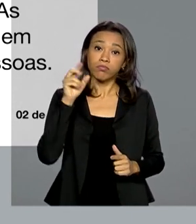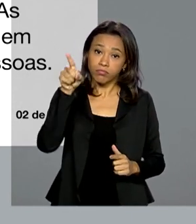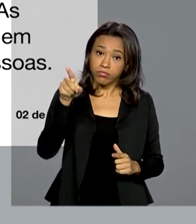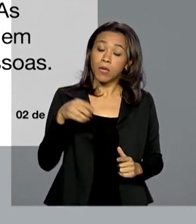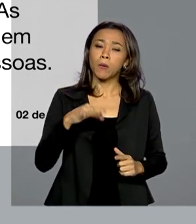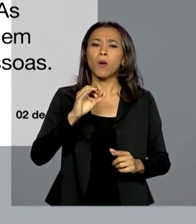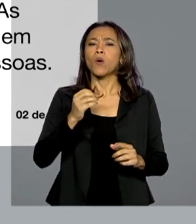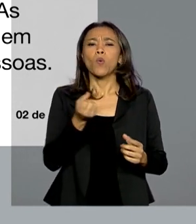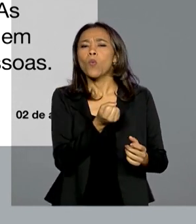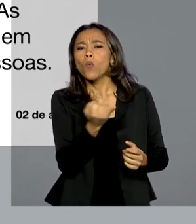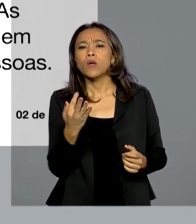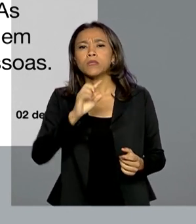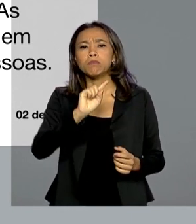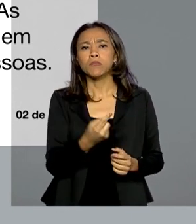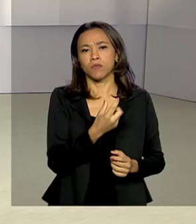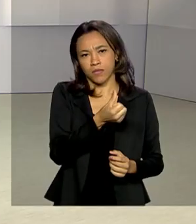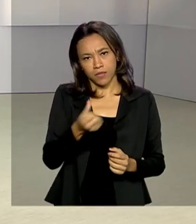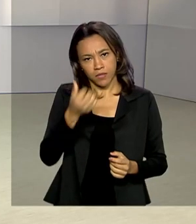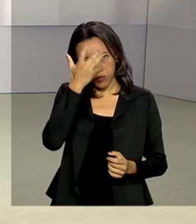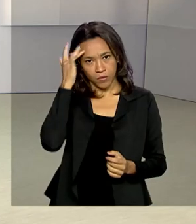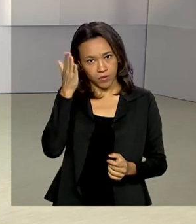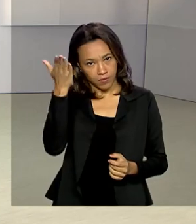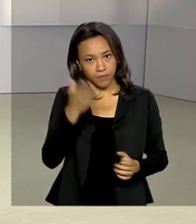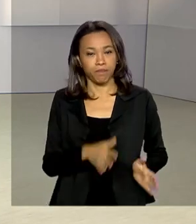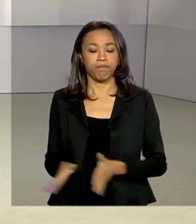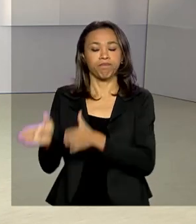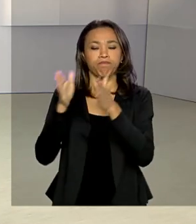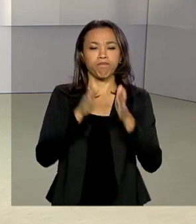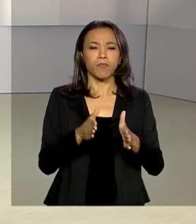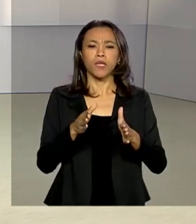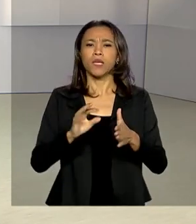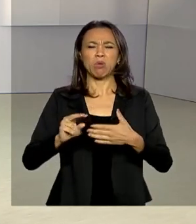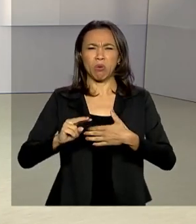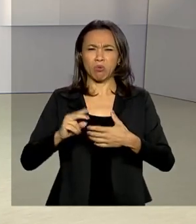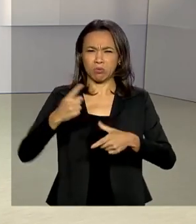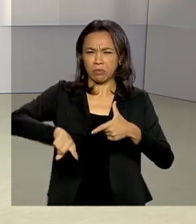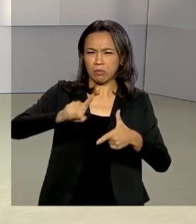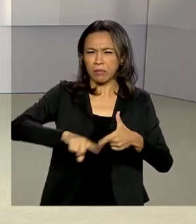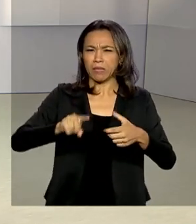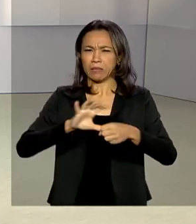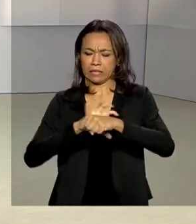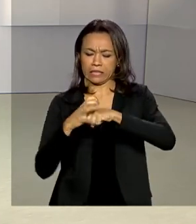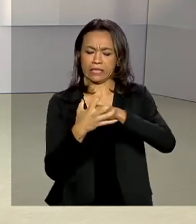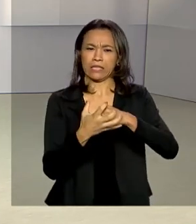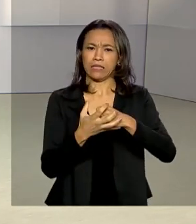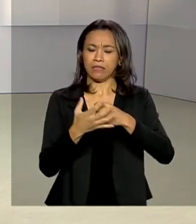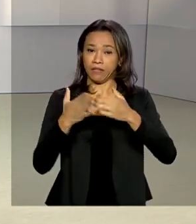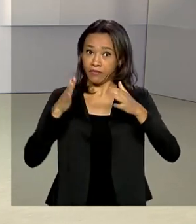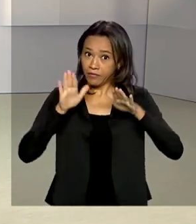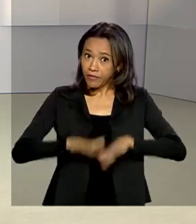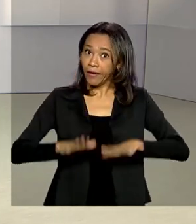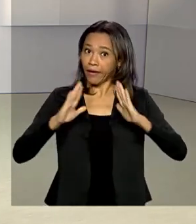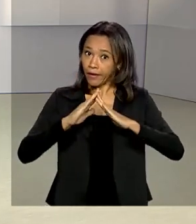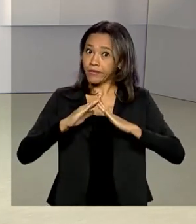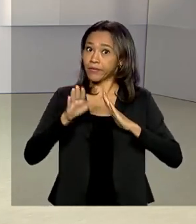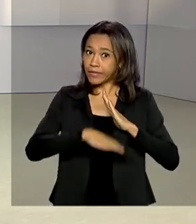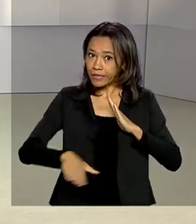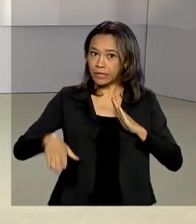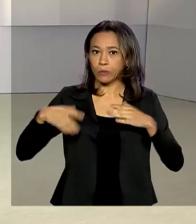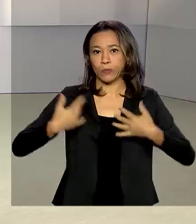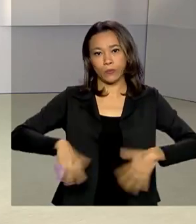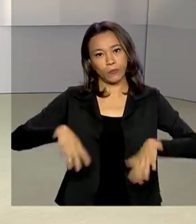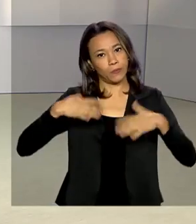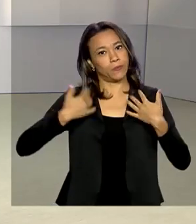.600 pessoas. E com a crise do coronavírus, ficar em casa com as crianças exige criatividade. Outro